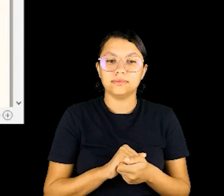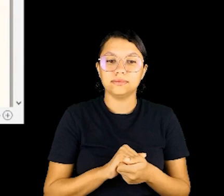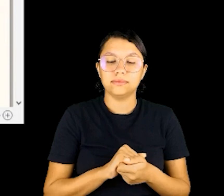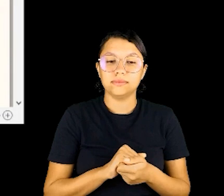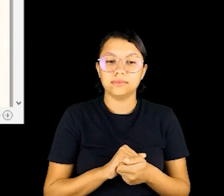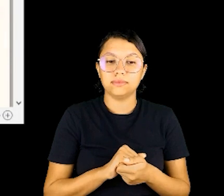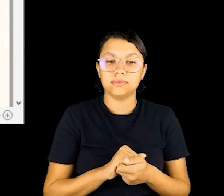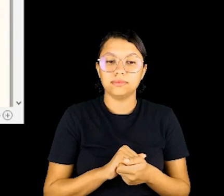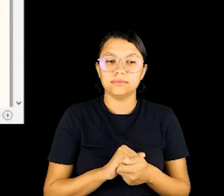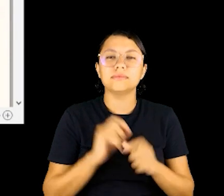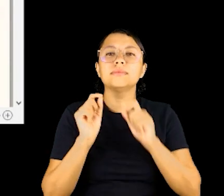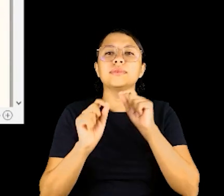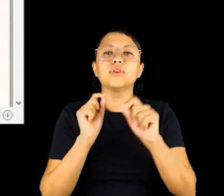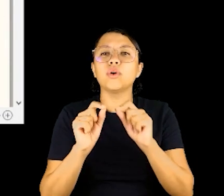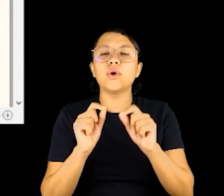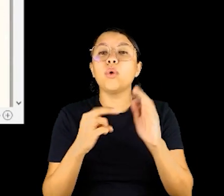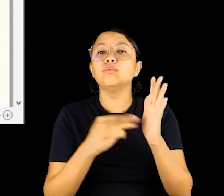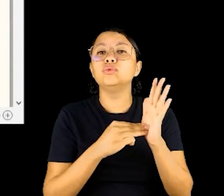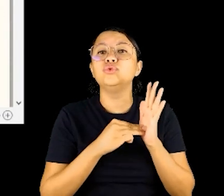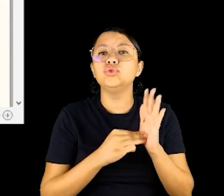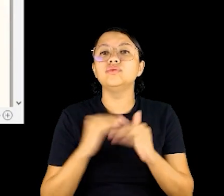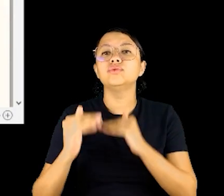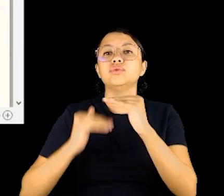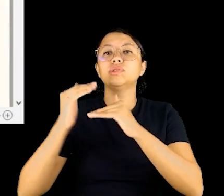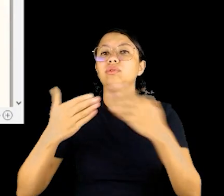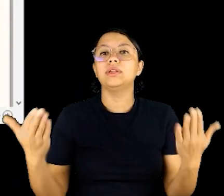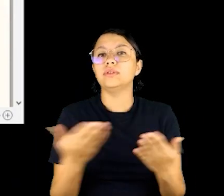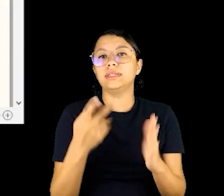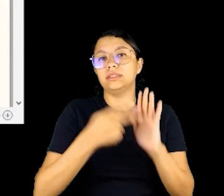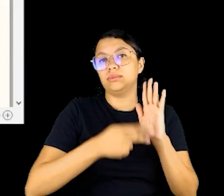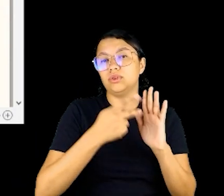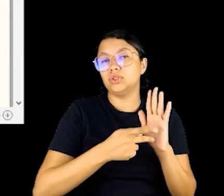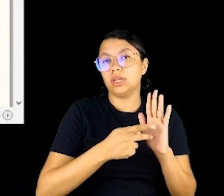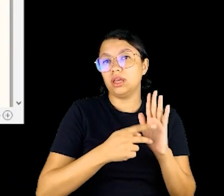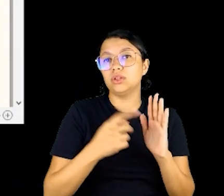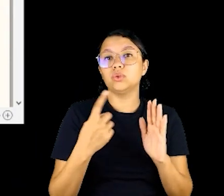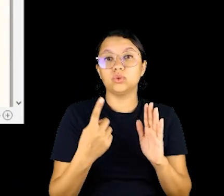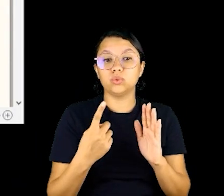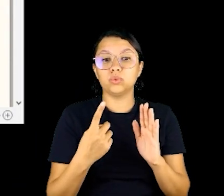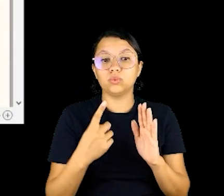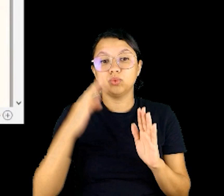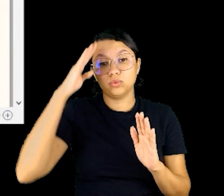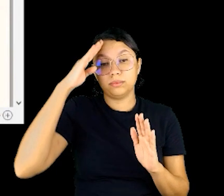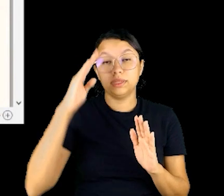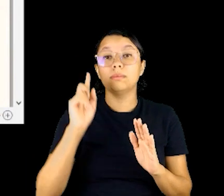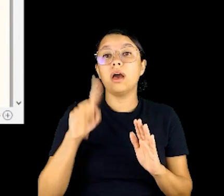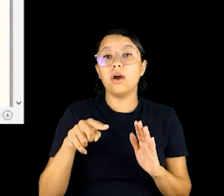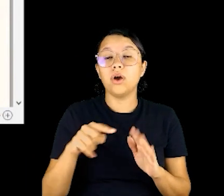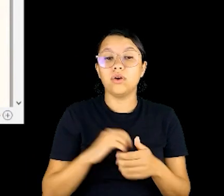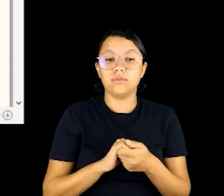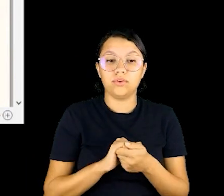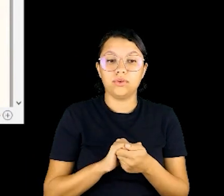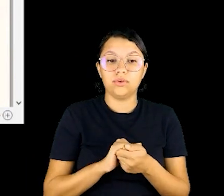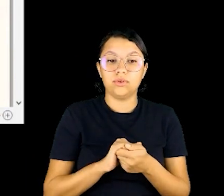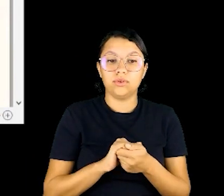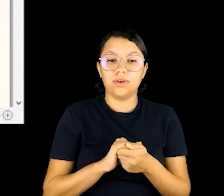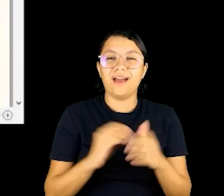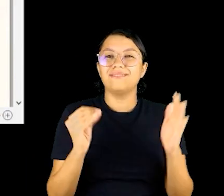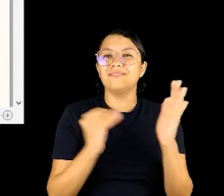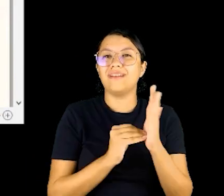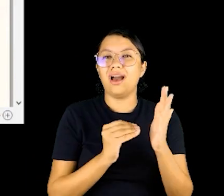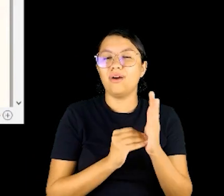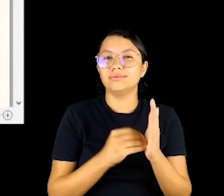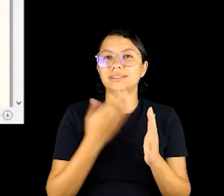Pode descer, por favor. Qual foi a razão do desenvolvimento nesse projeto? Uma das principais razões foi